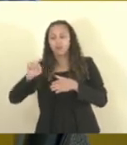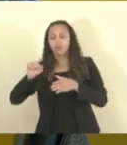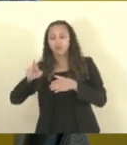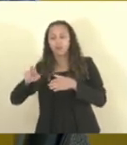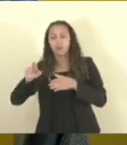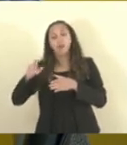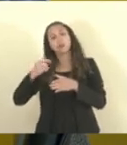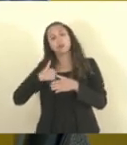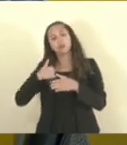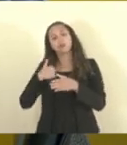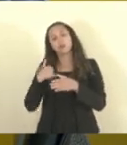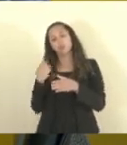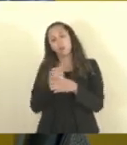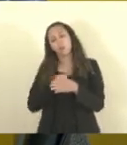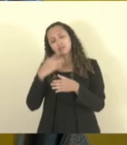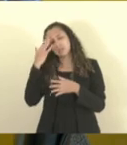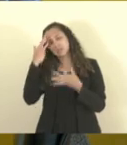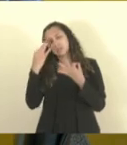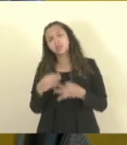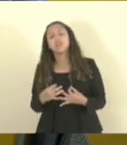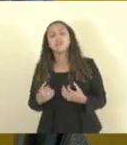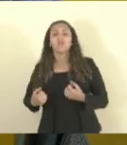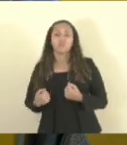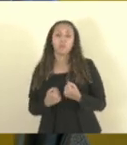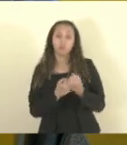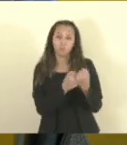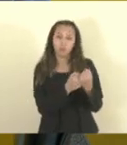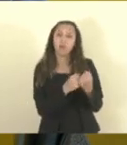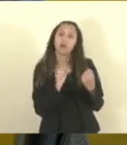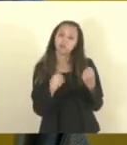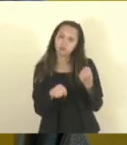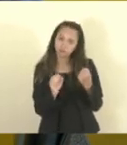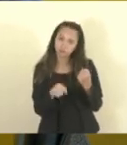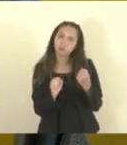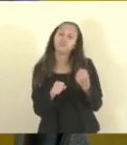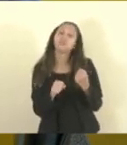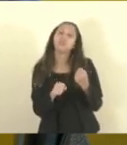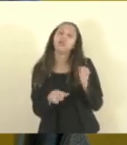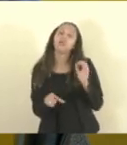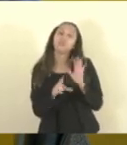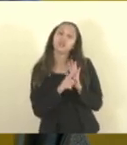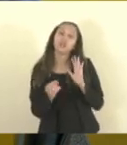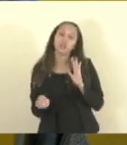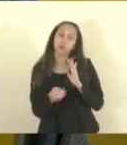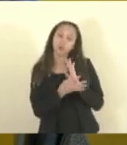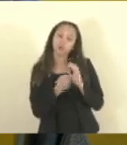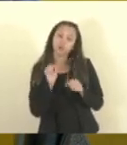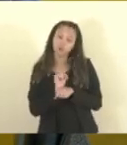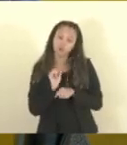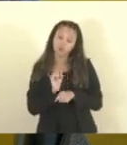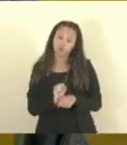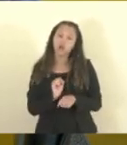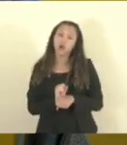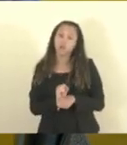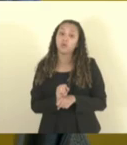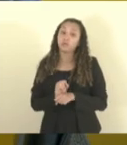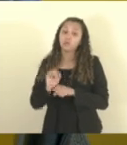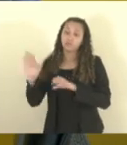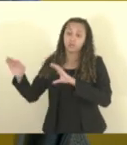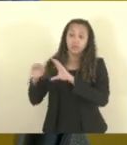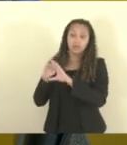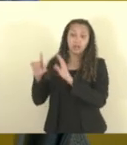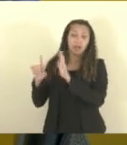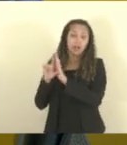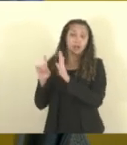certeza nós seremos favoráveis a essa nova legislação e aguardamos também a remessa dessa